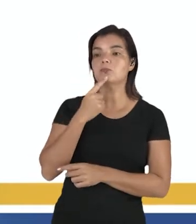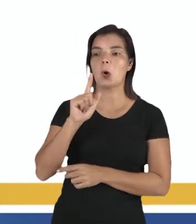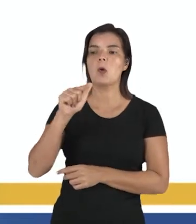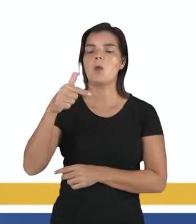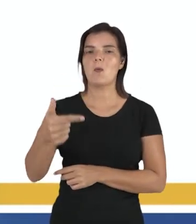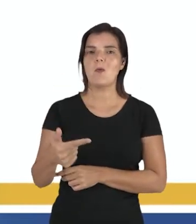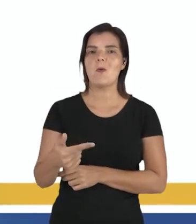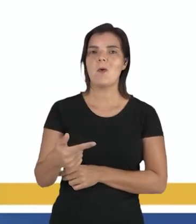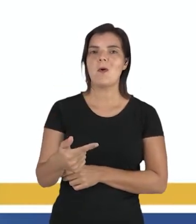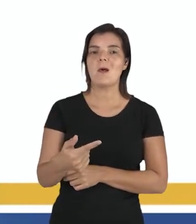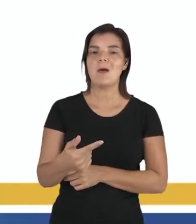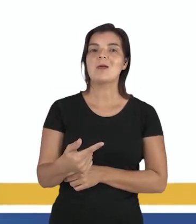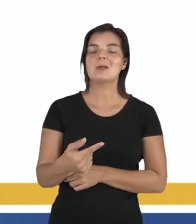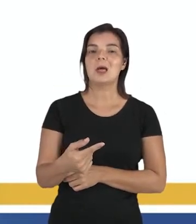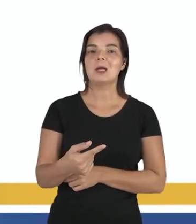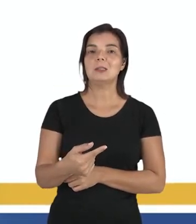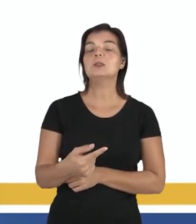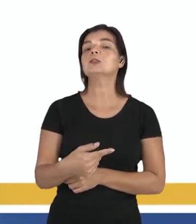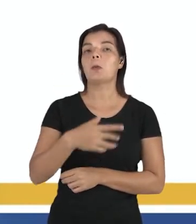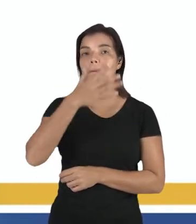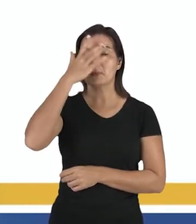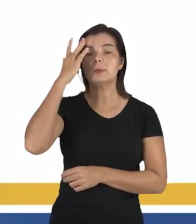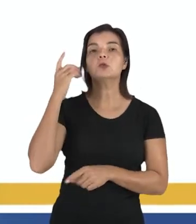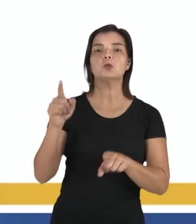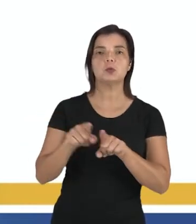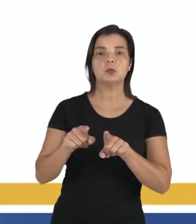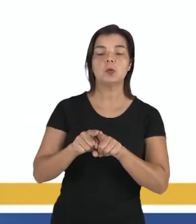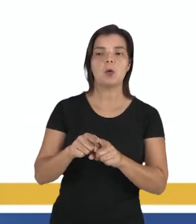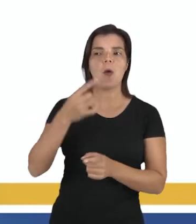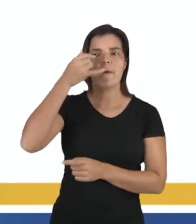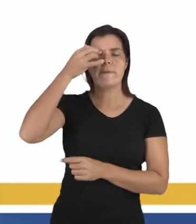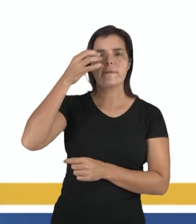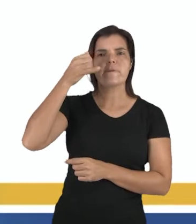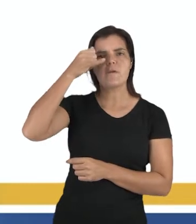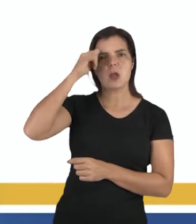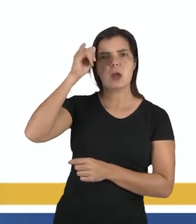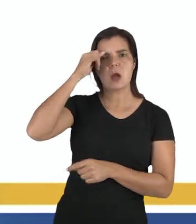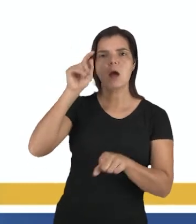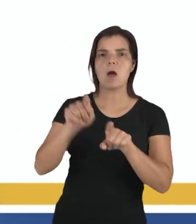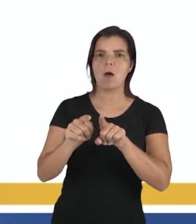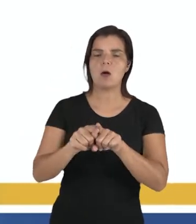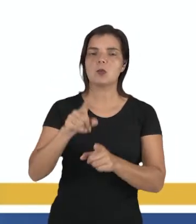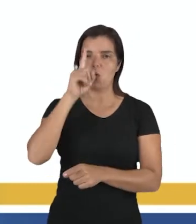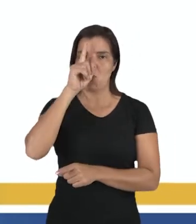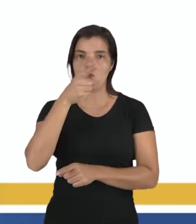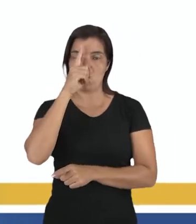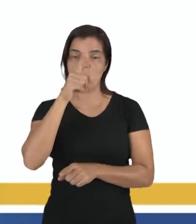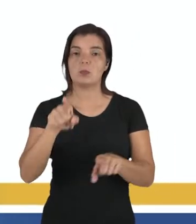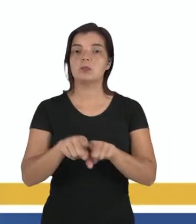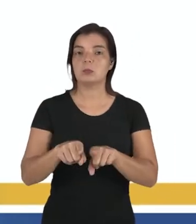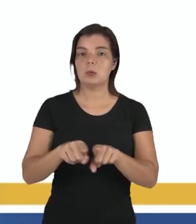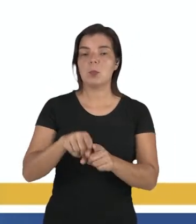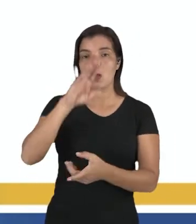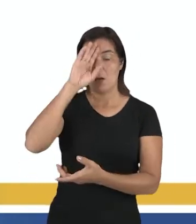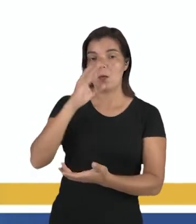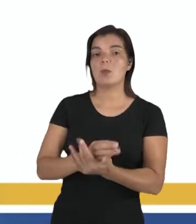outro, teatro, grandes personagens, a gente cria e produz ídolos, autoridades que a gente acredita sem